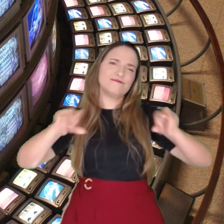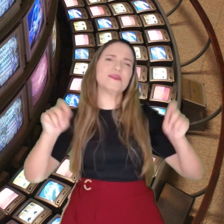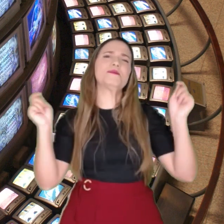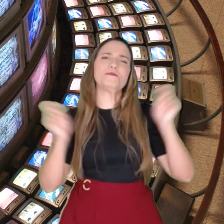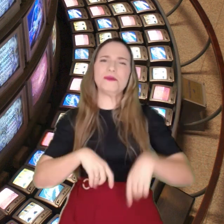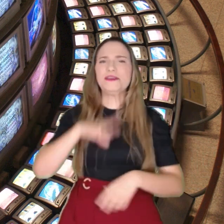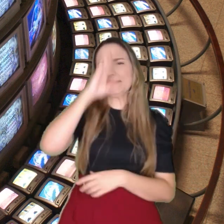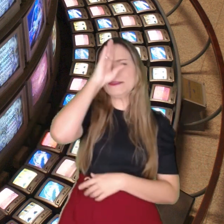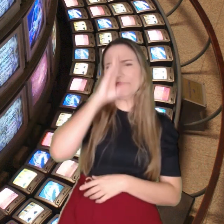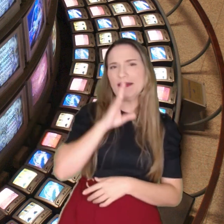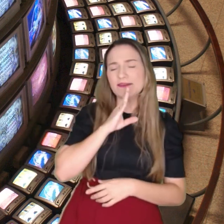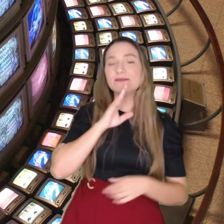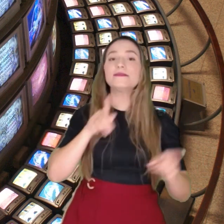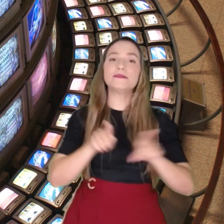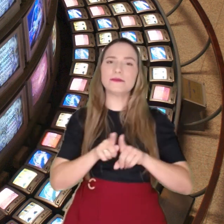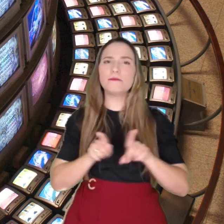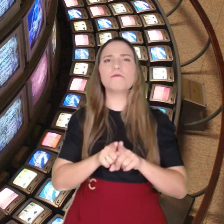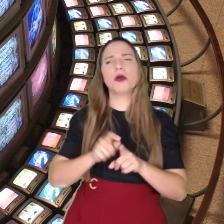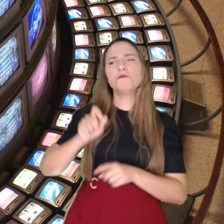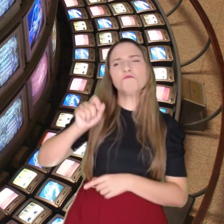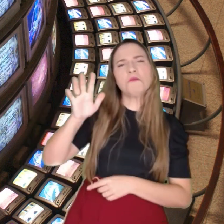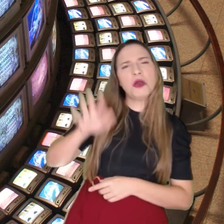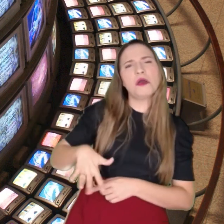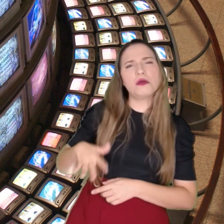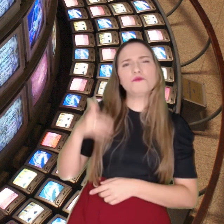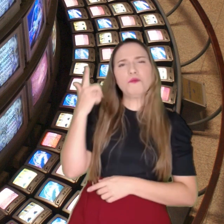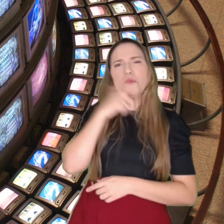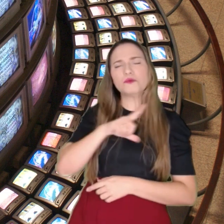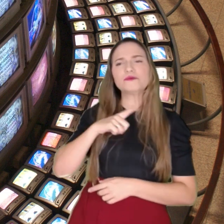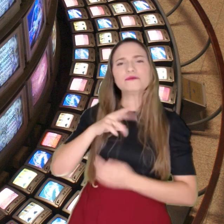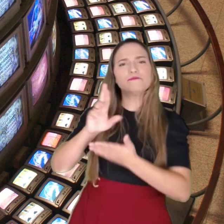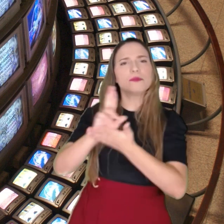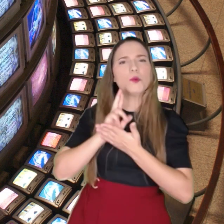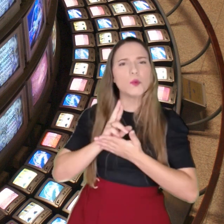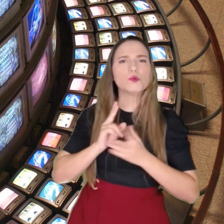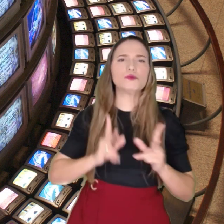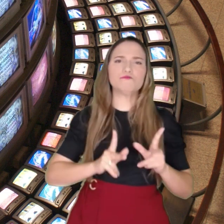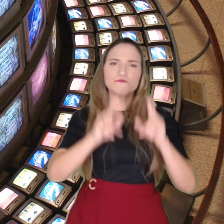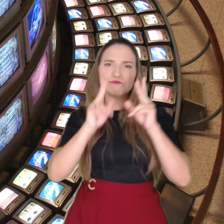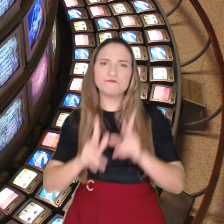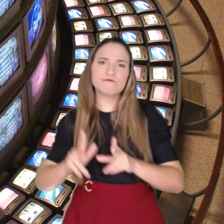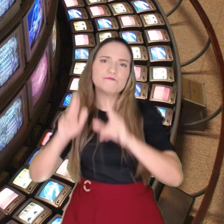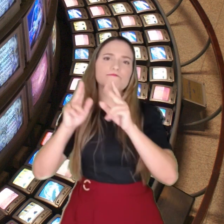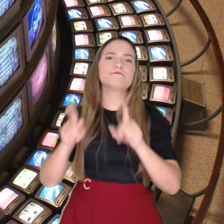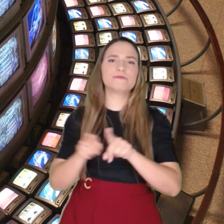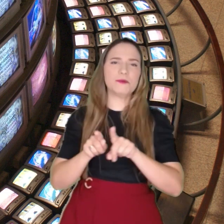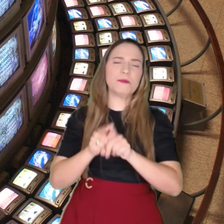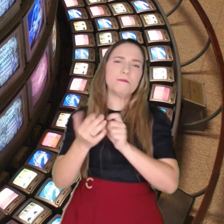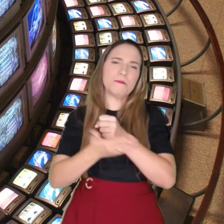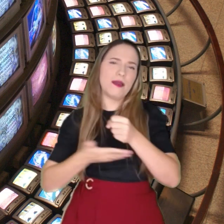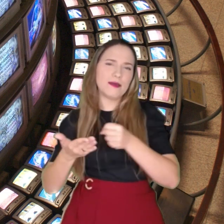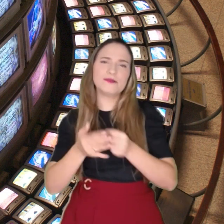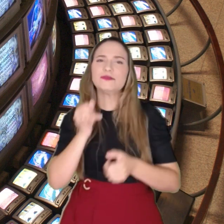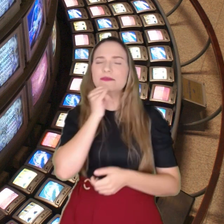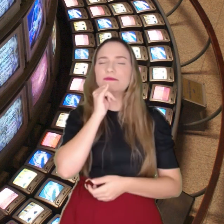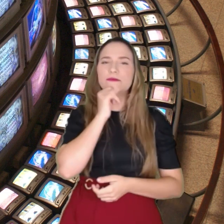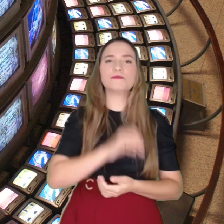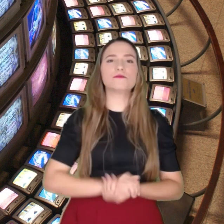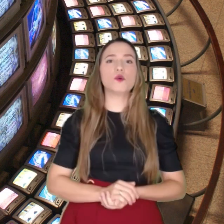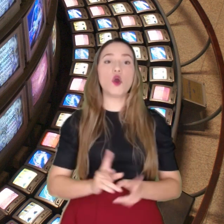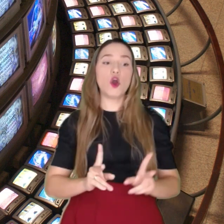opções gratuitas ou de baixo custo que oferecem recursos de edição básicos, como